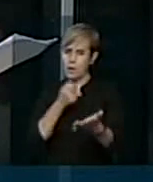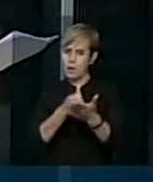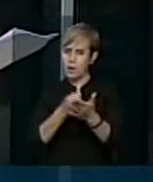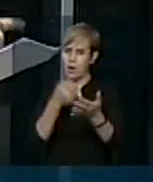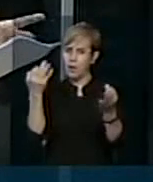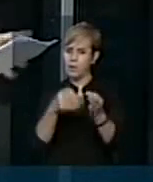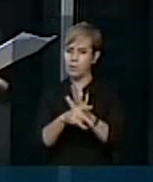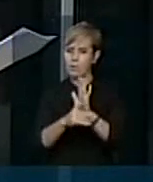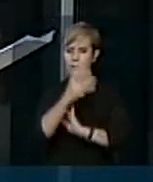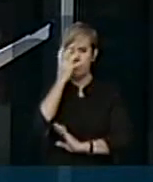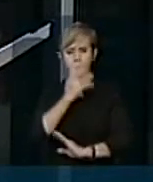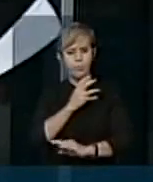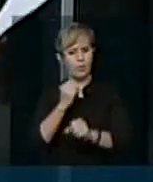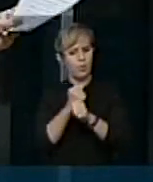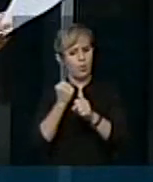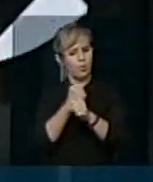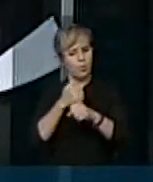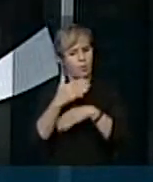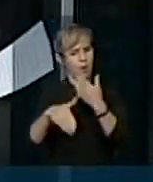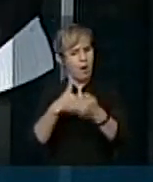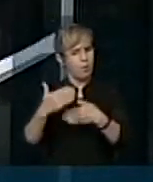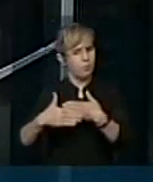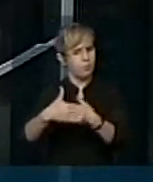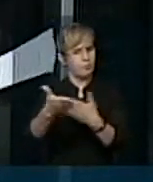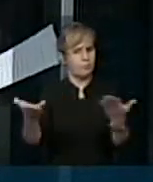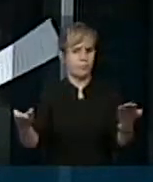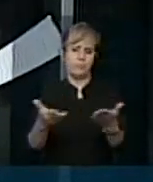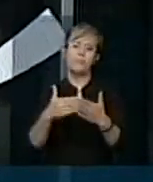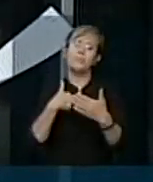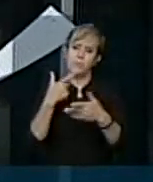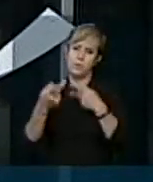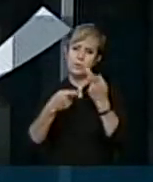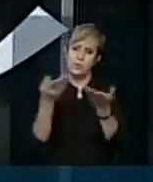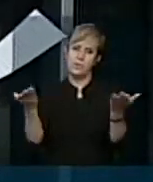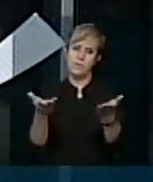a execução dessas obras. É o meu pronunciamento, presidente.